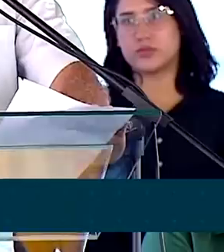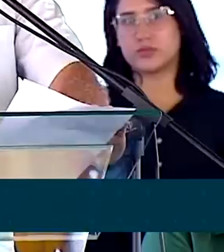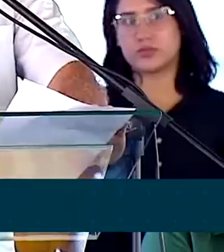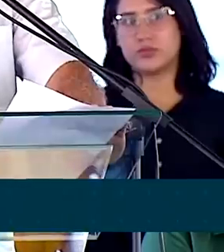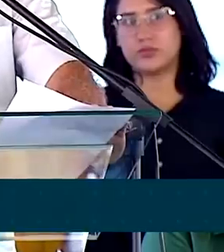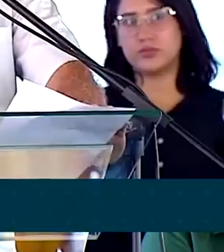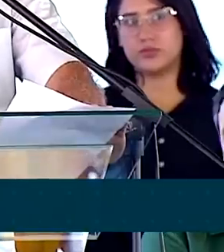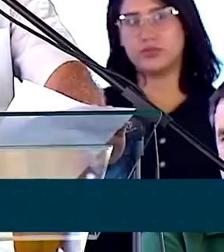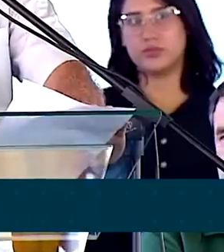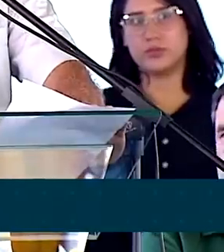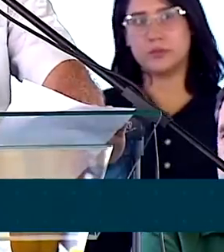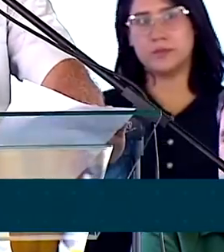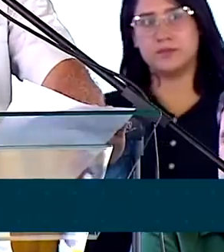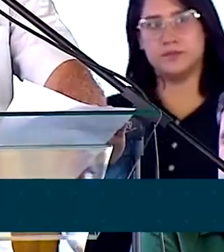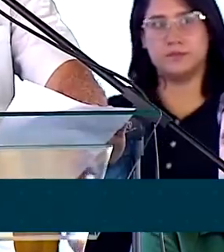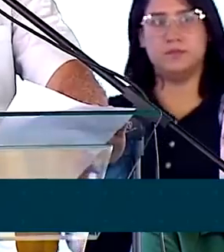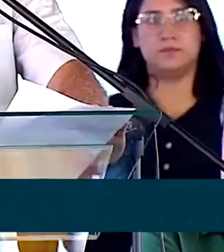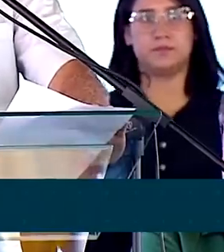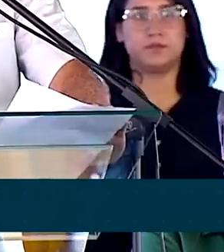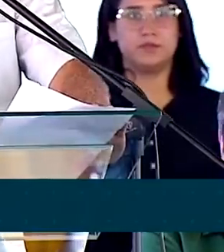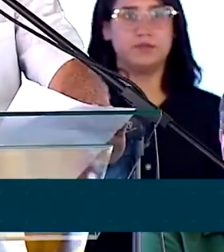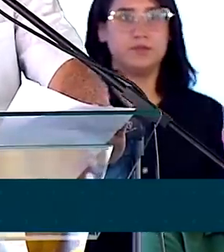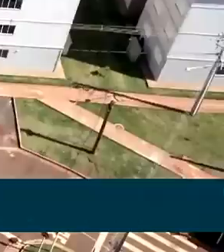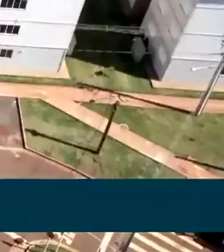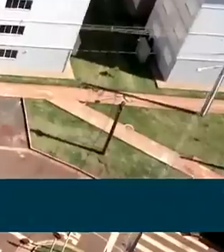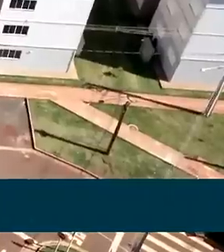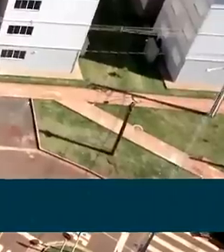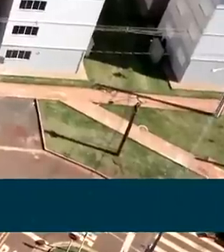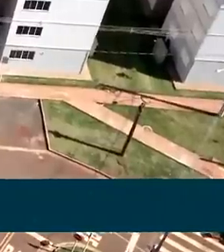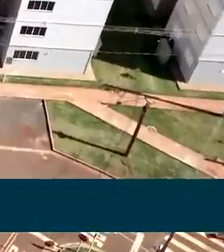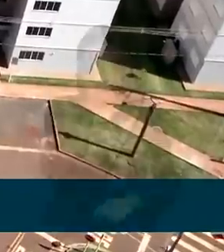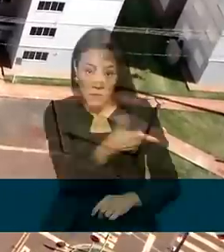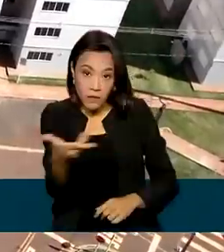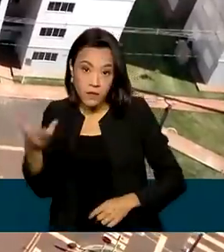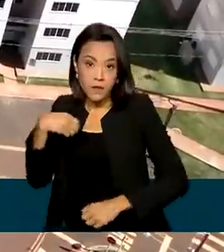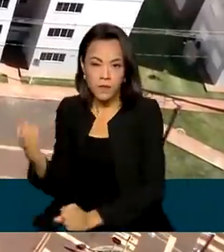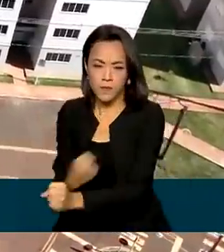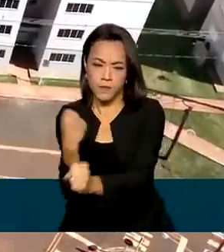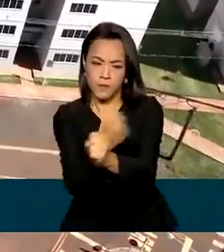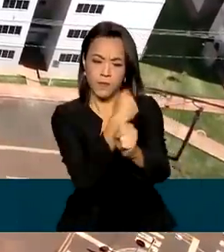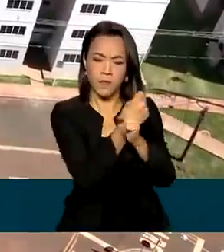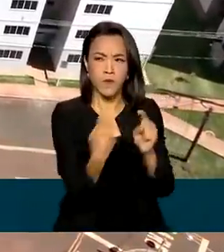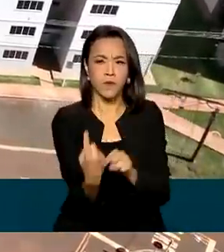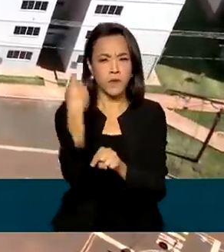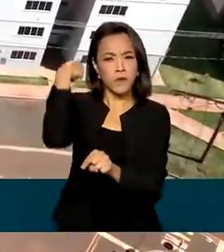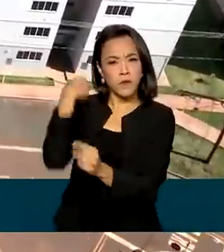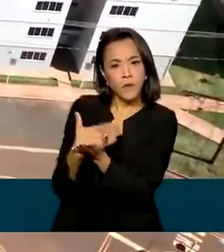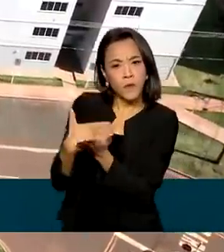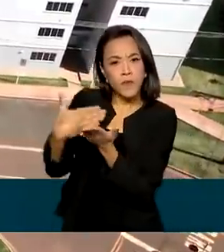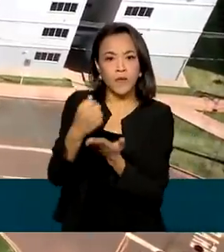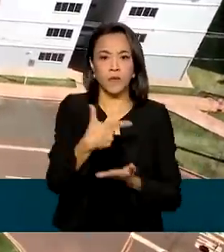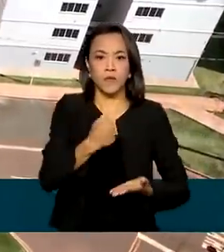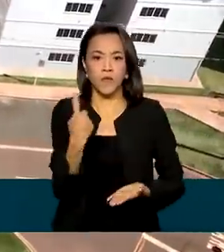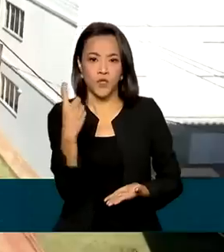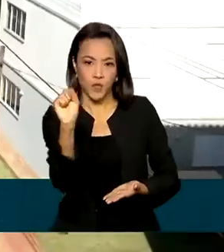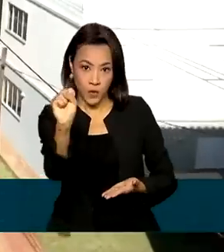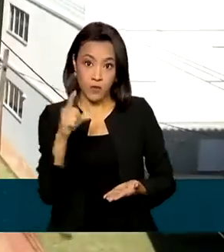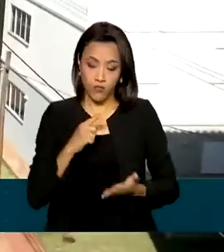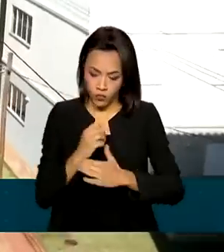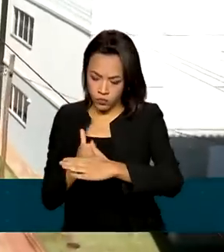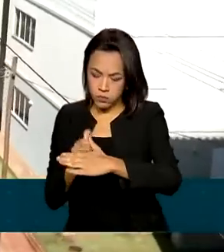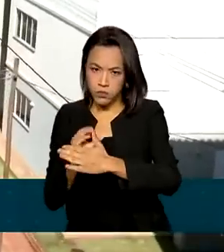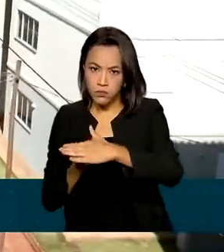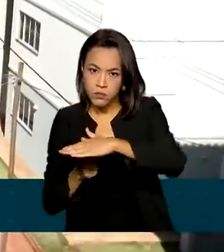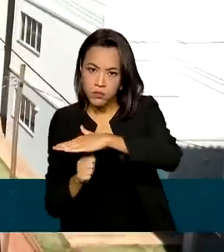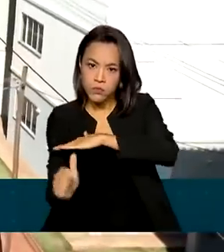se entrega uma chave, um olhar de felicidade. As obras tiveram início em 2018 e contaram com um investimento total